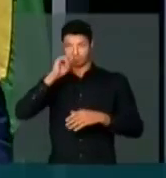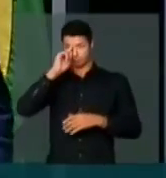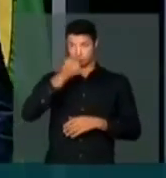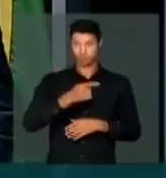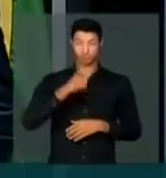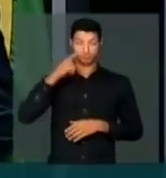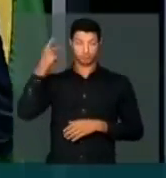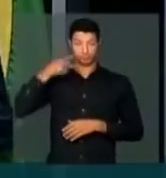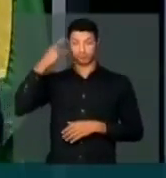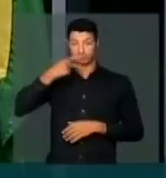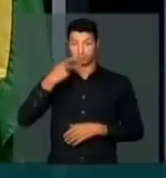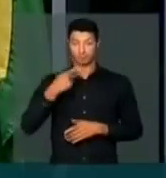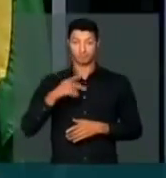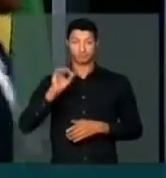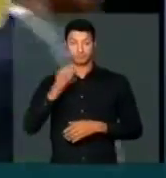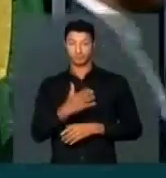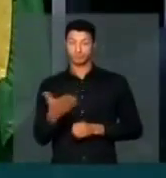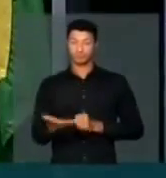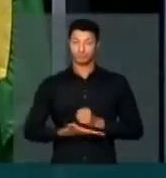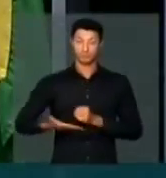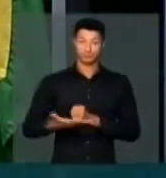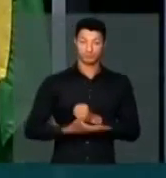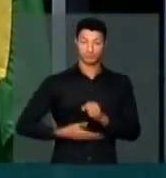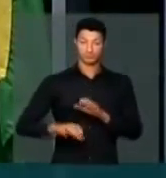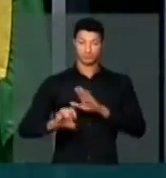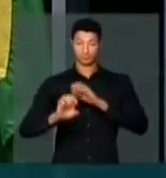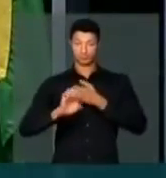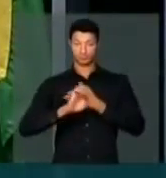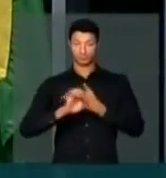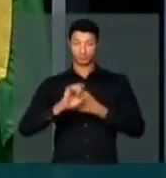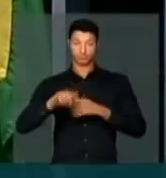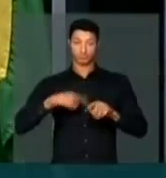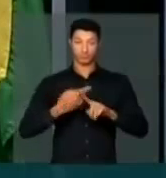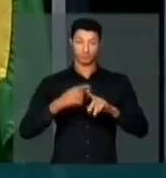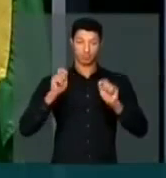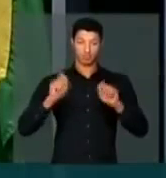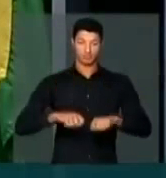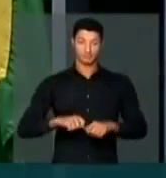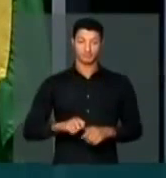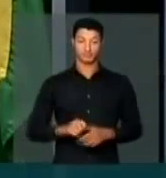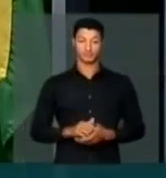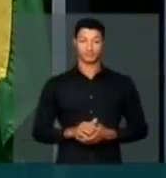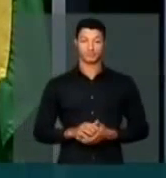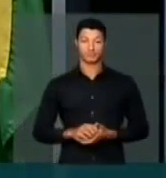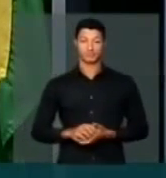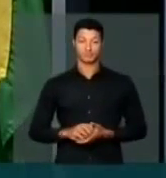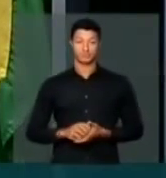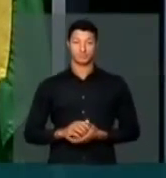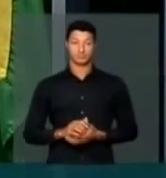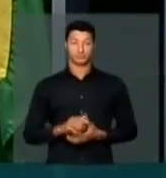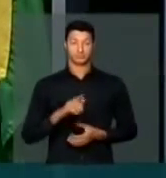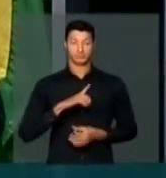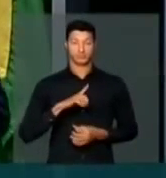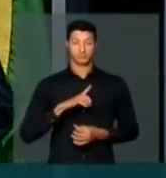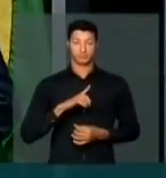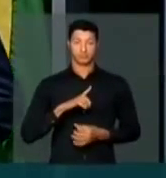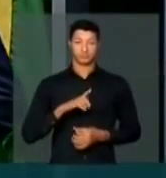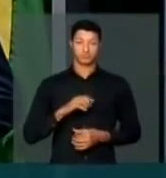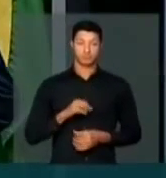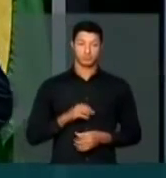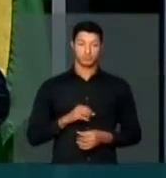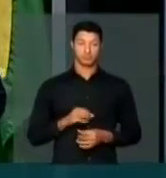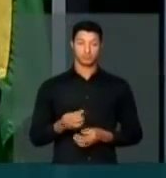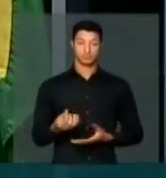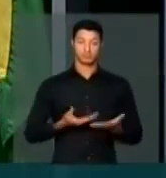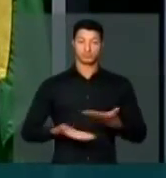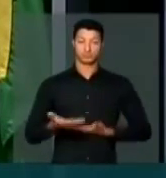mandato parlamentar ou basicamente do executivo, mais precisamente, tenha essa